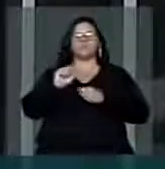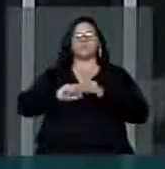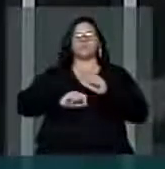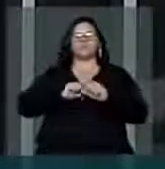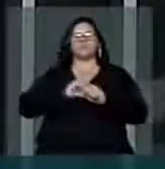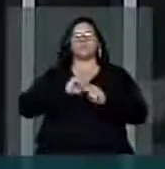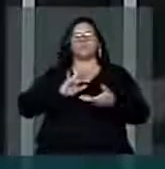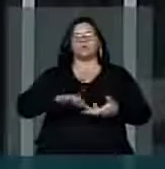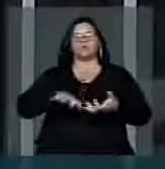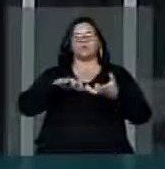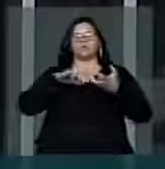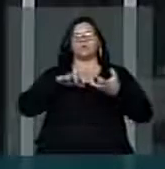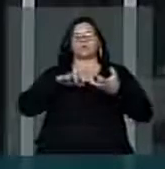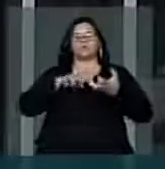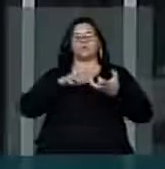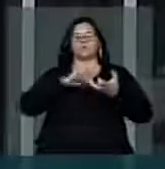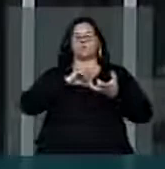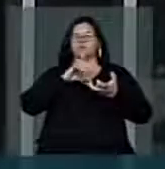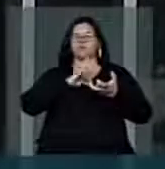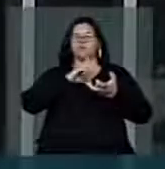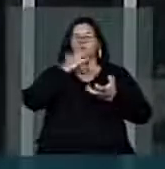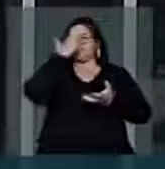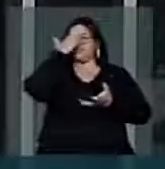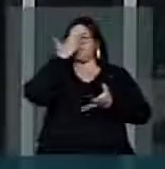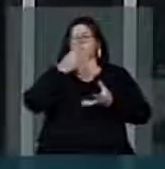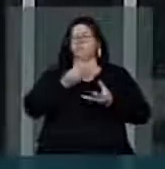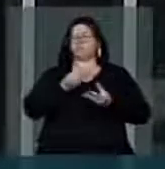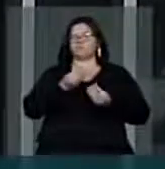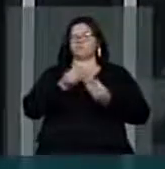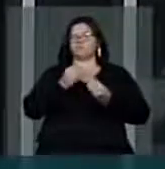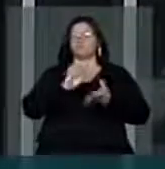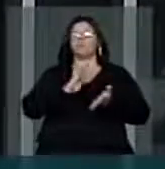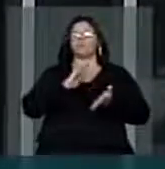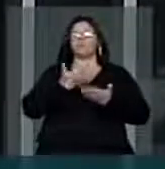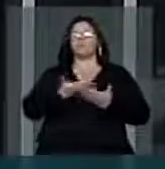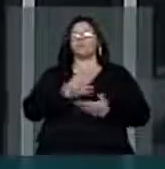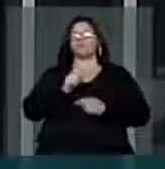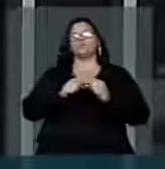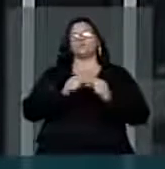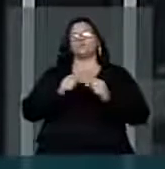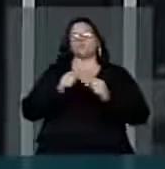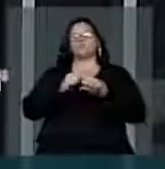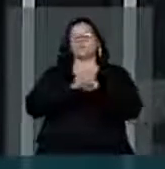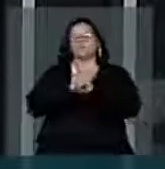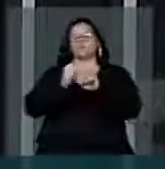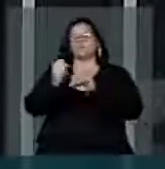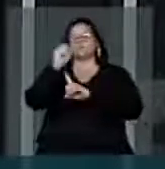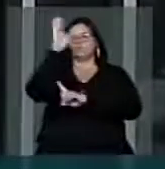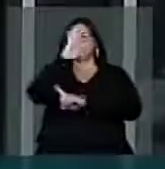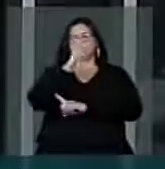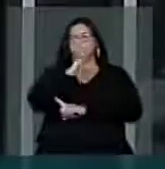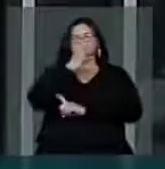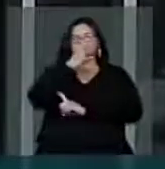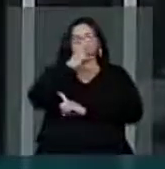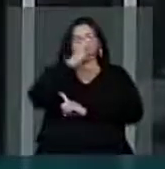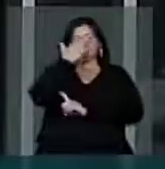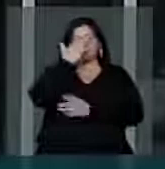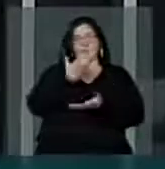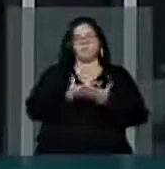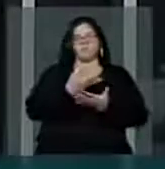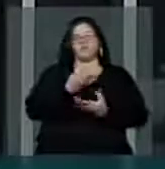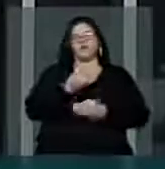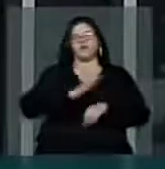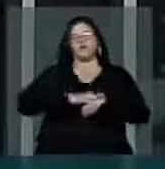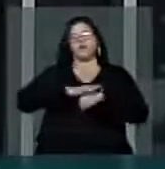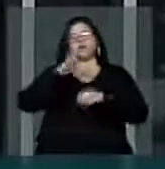Congresso Nacional tenha o seu reconhecimento junto à sociedade brasileira e possa, através das nossas ações, se